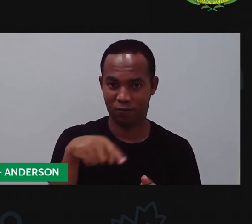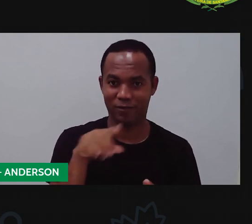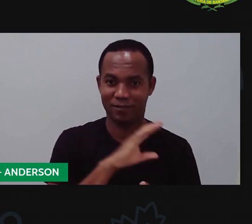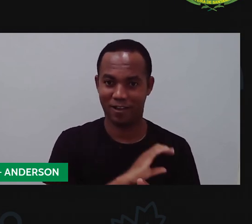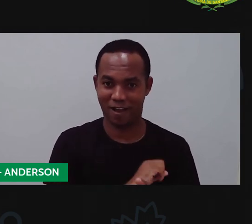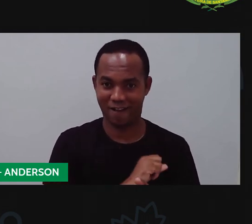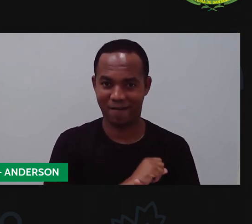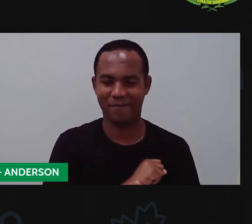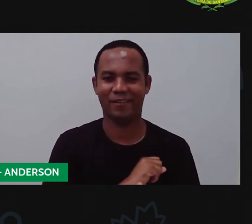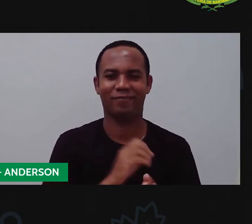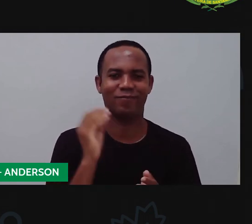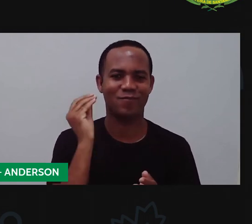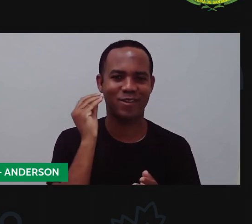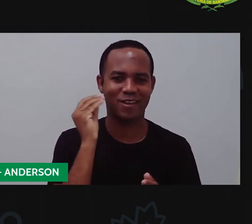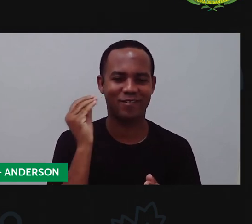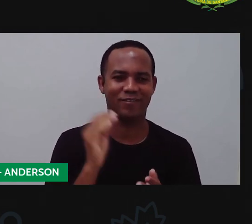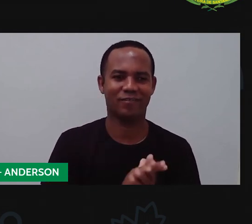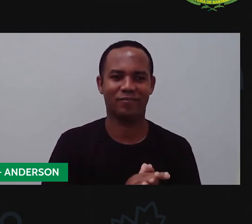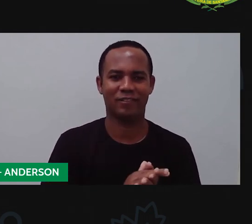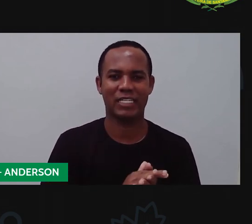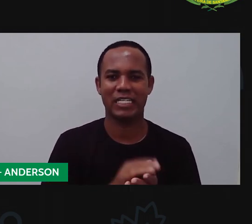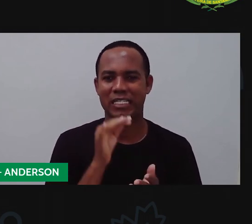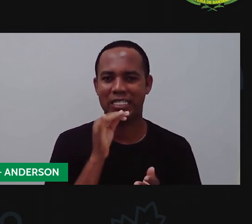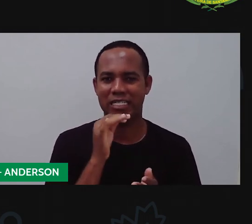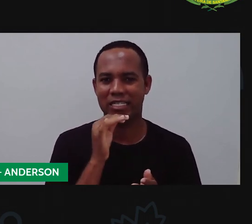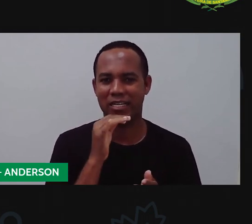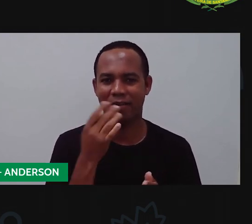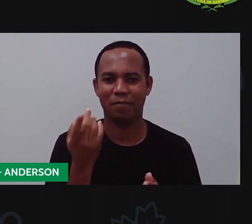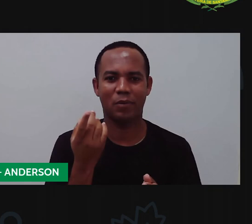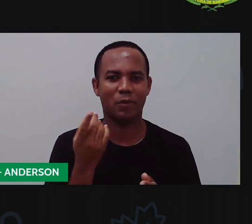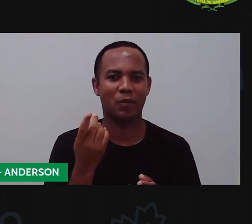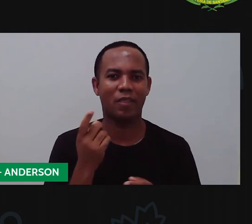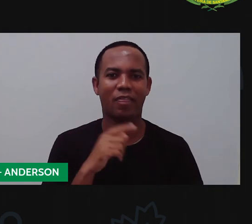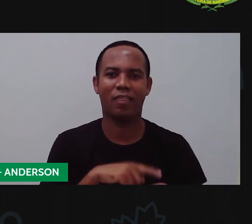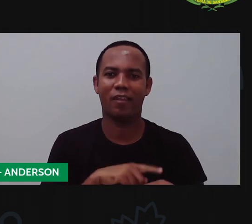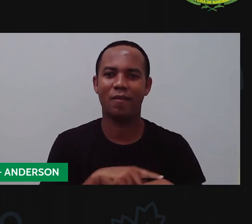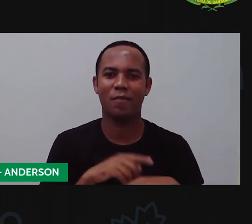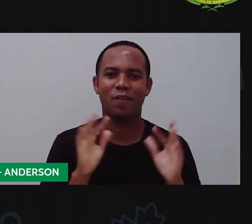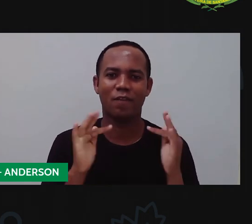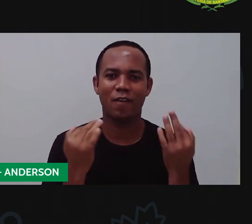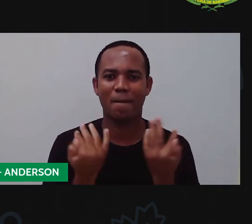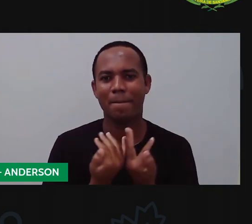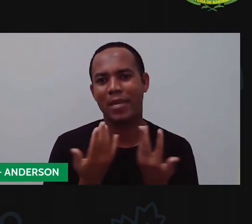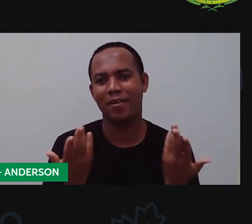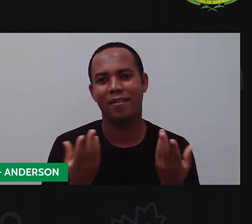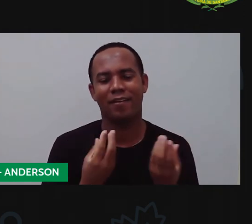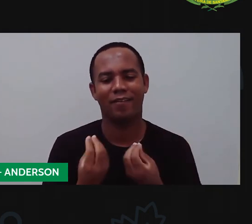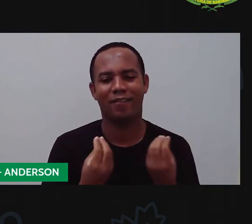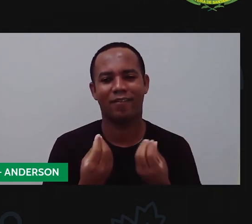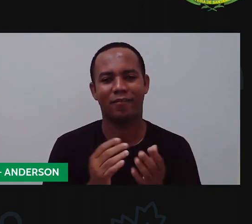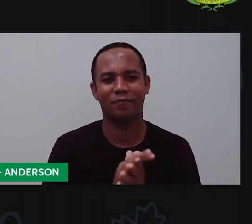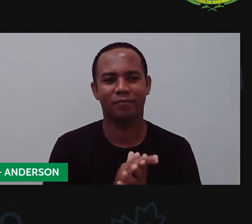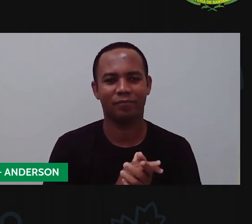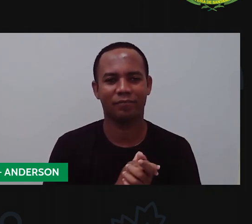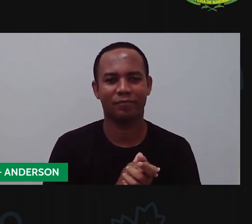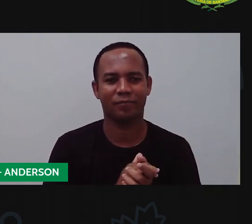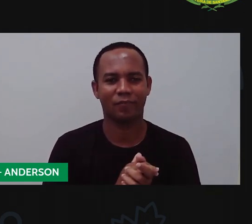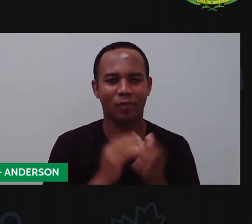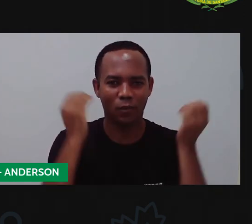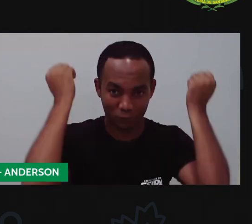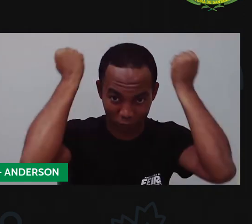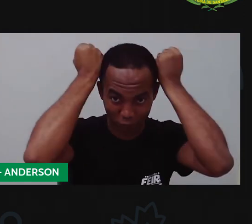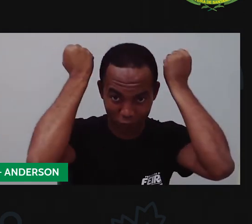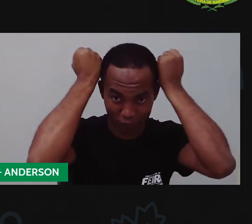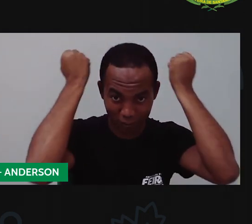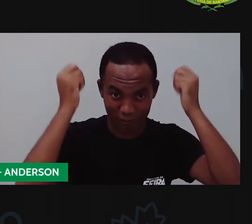manda beijo, né? Não é do tempo de vocês, mas é do tempo dos pais de vocês, provavelmente, a Xuxa. Então, a Xuxa tá diferente, Anderson.